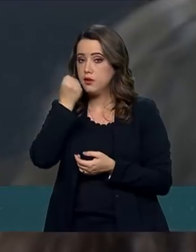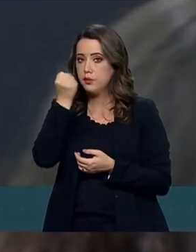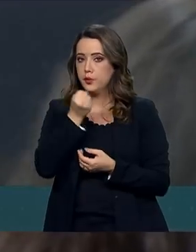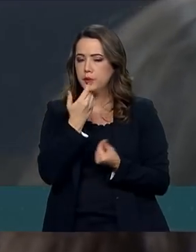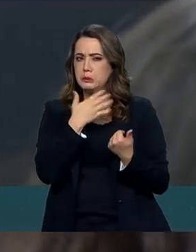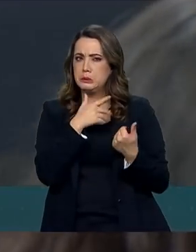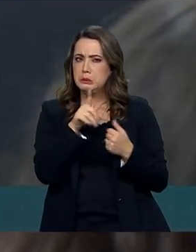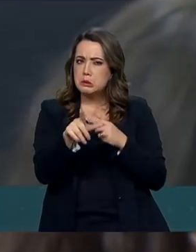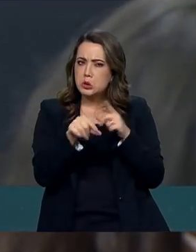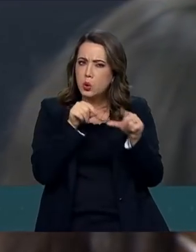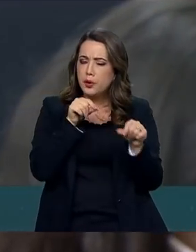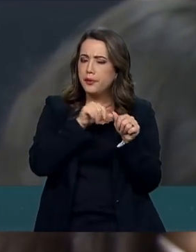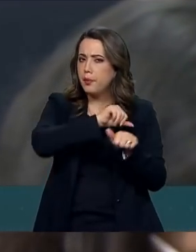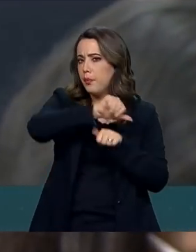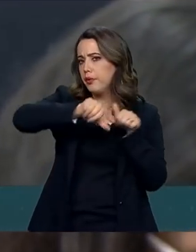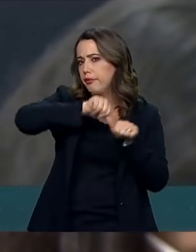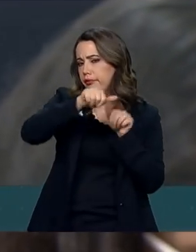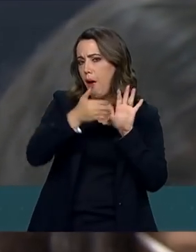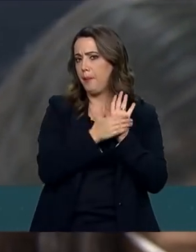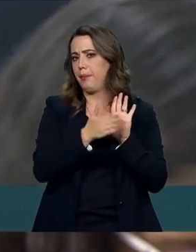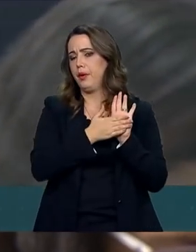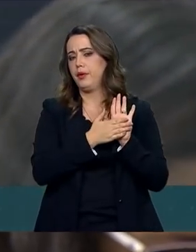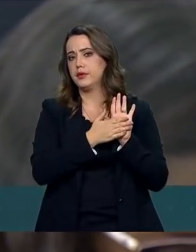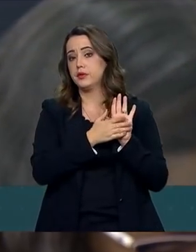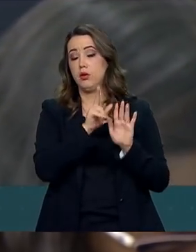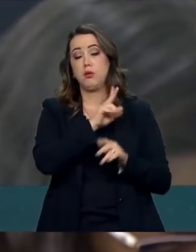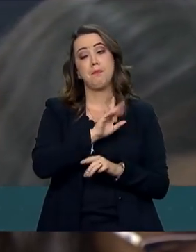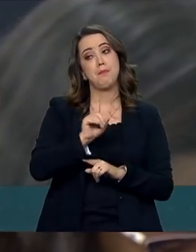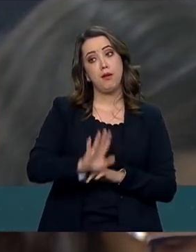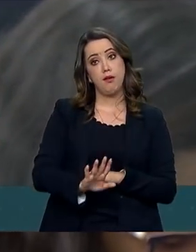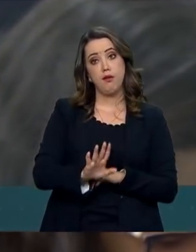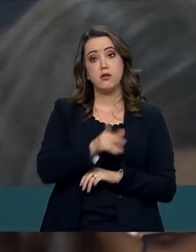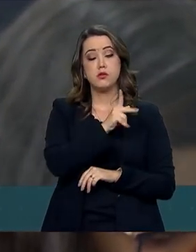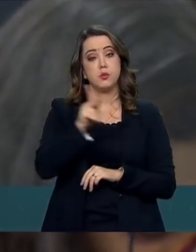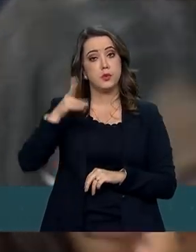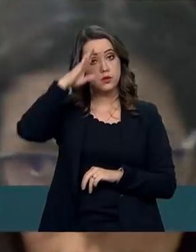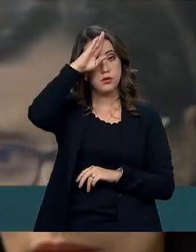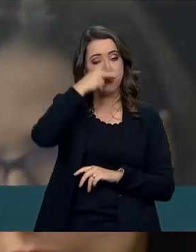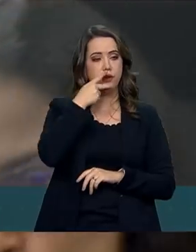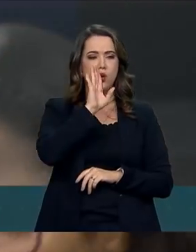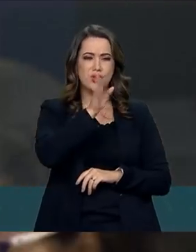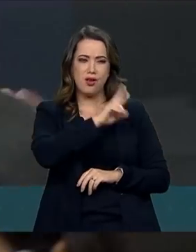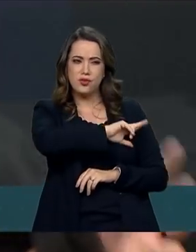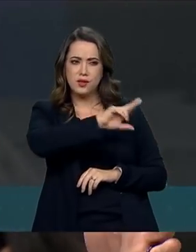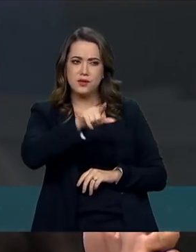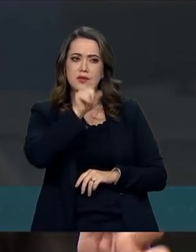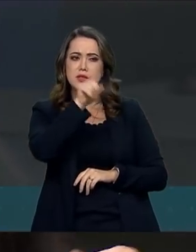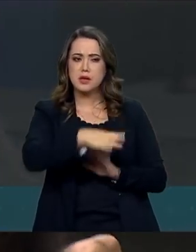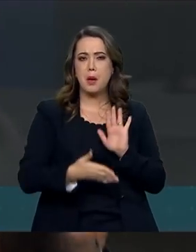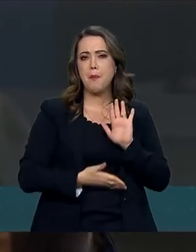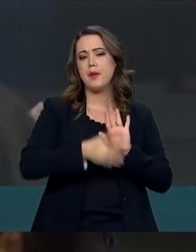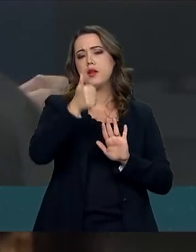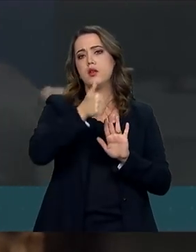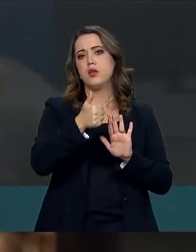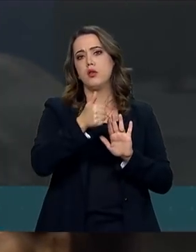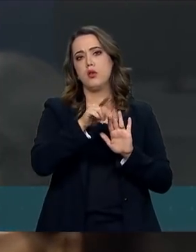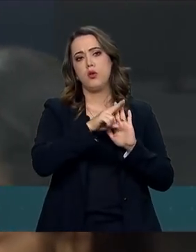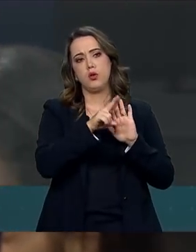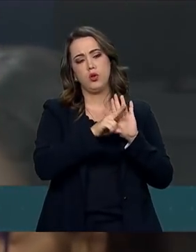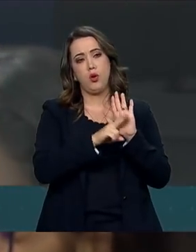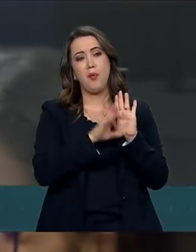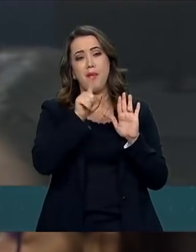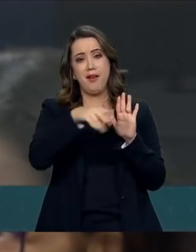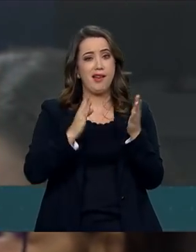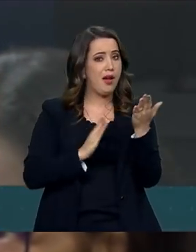proposta alternativa à reforma da Previdência. O presidente já disse por diversas vezes que a melhor reforma é uma reforma aprovada. O governo não